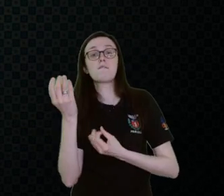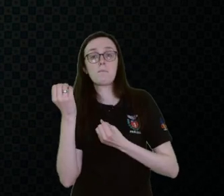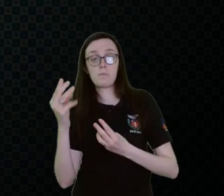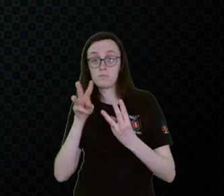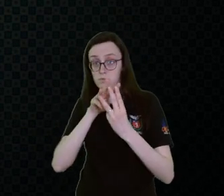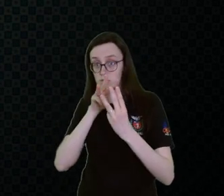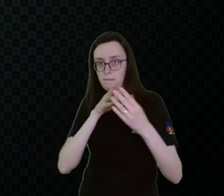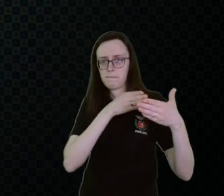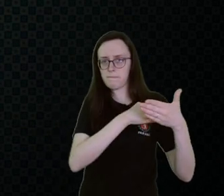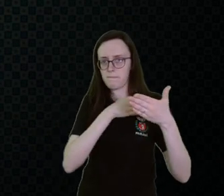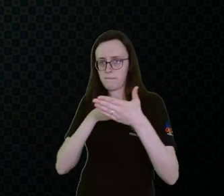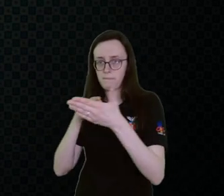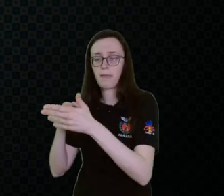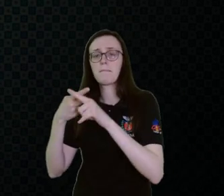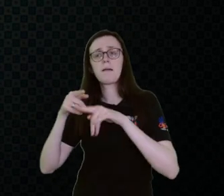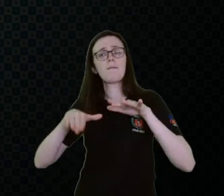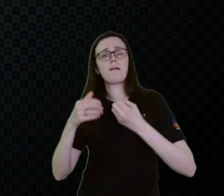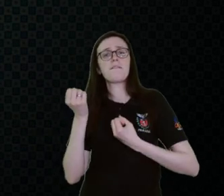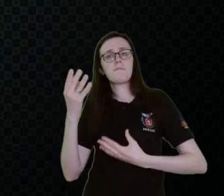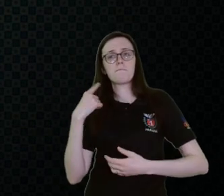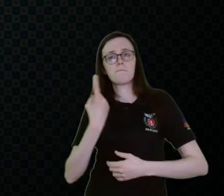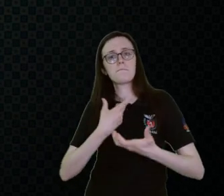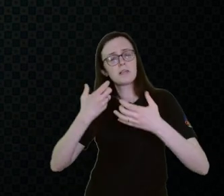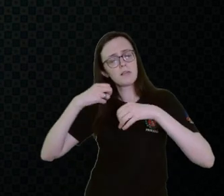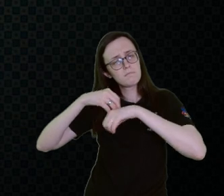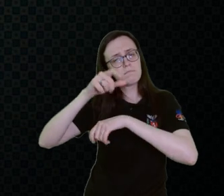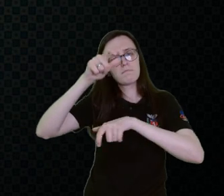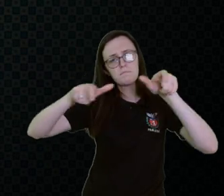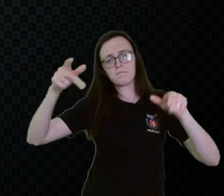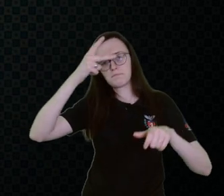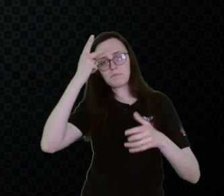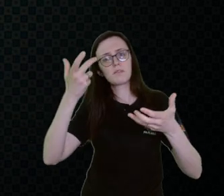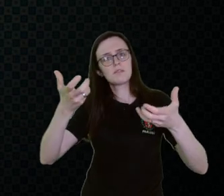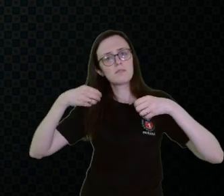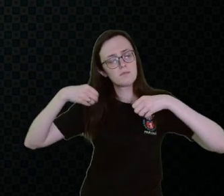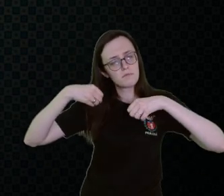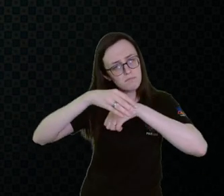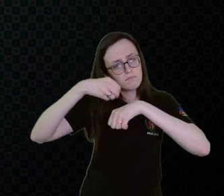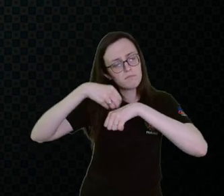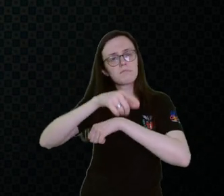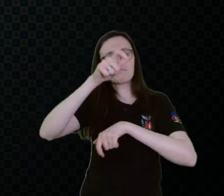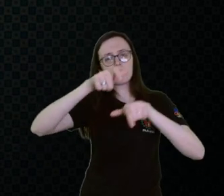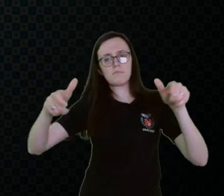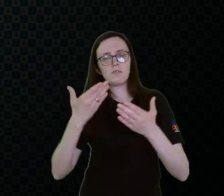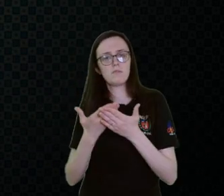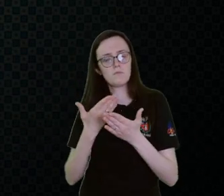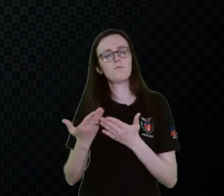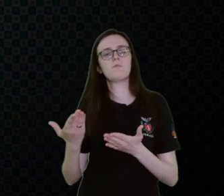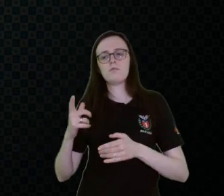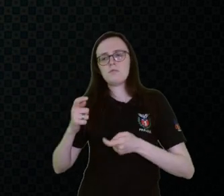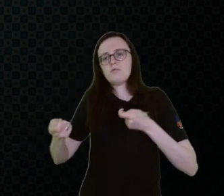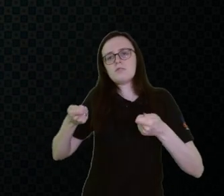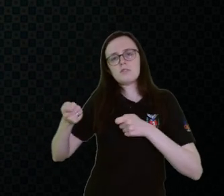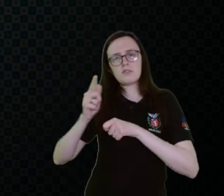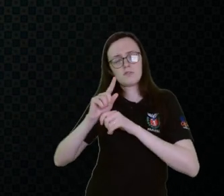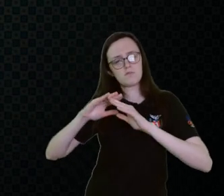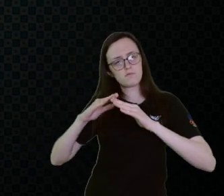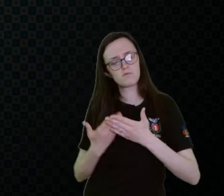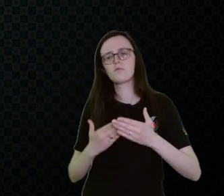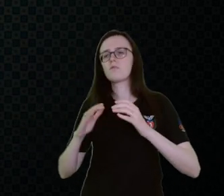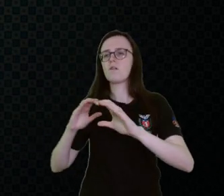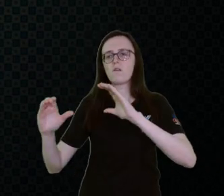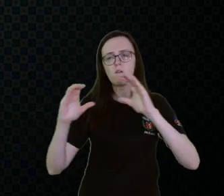Porque muitas vezes essa informação que a gente quer passar para as pessoas, quer passar para o estudante, a gestão da escola, a